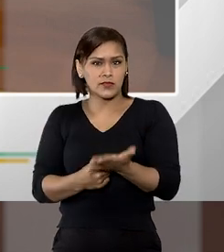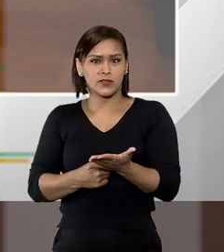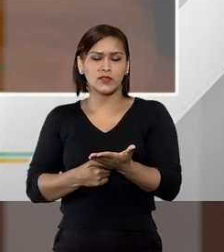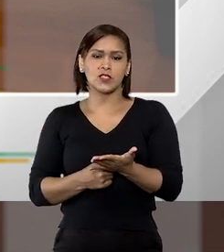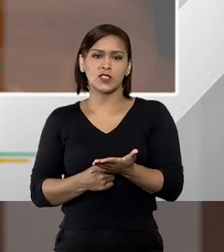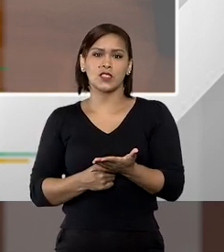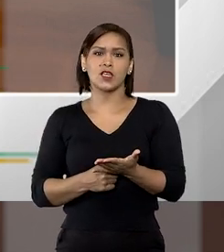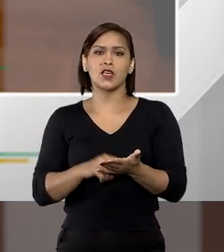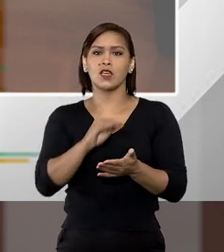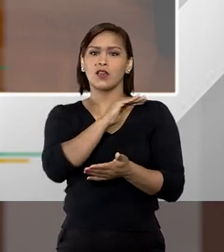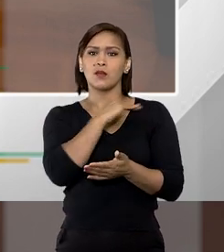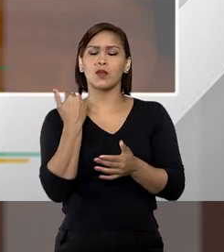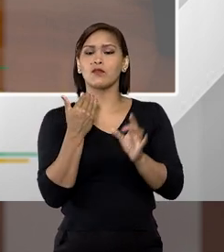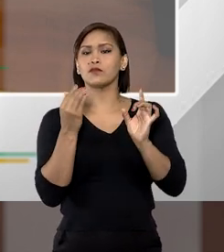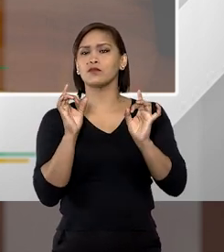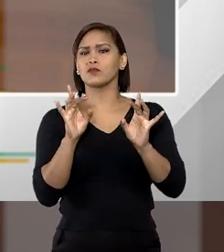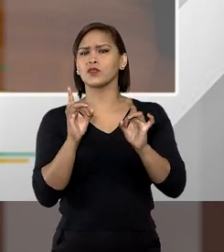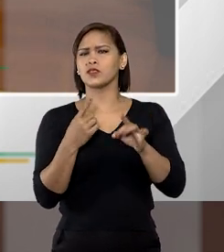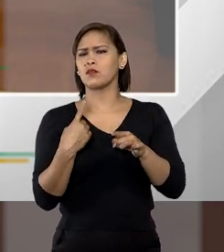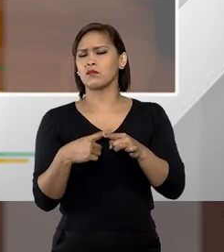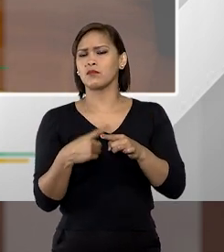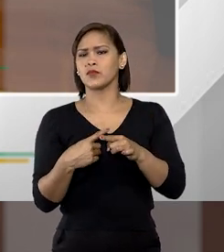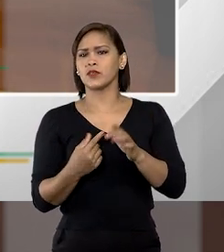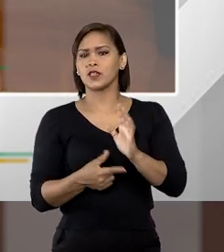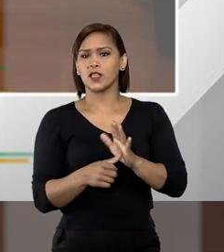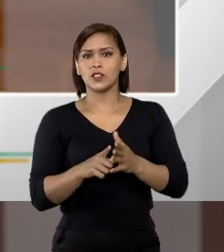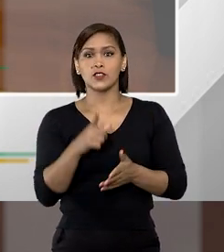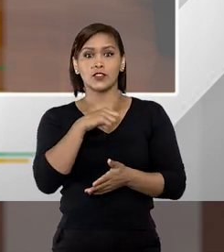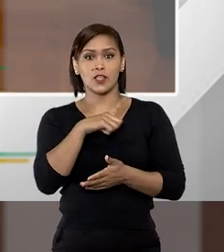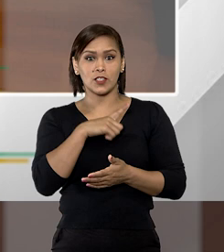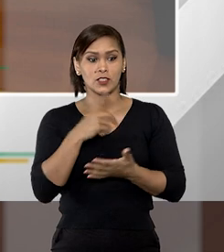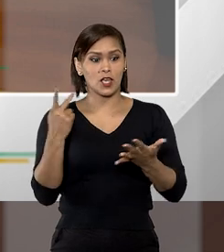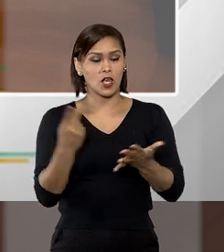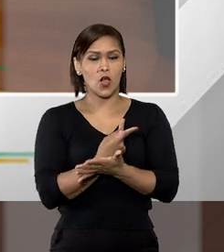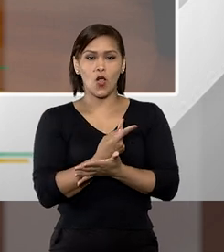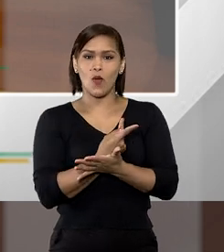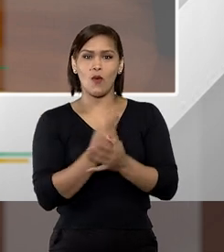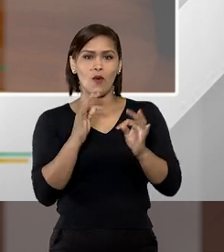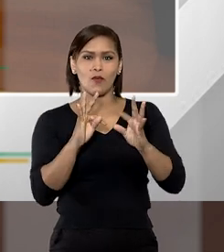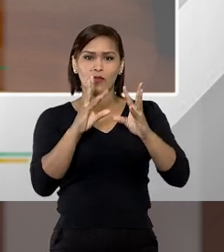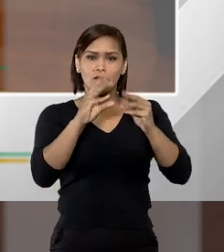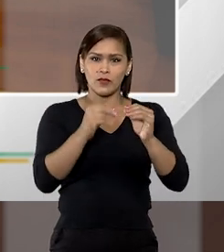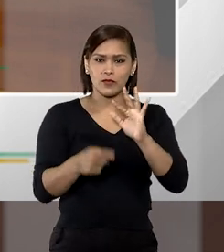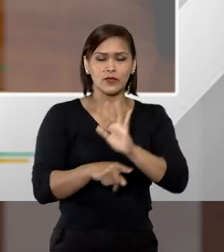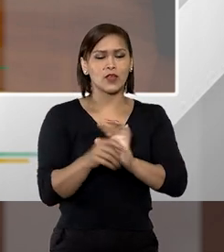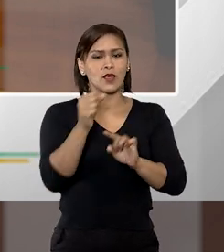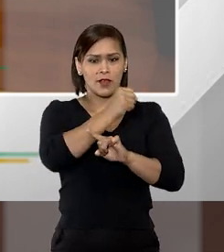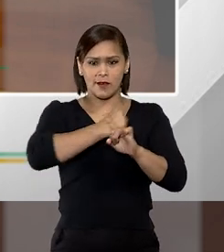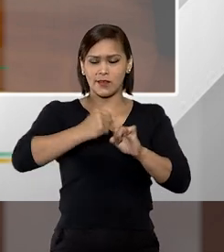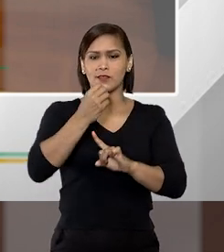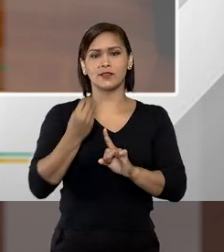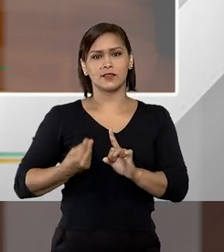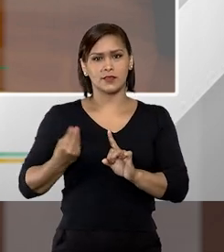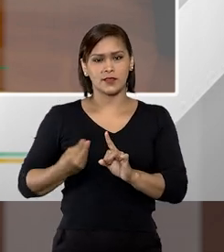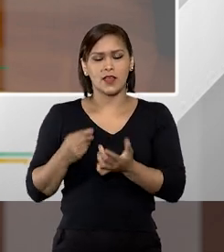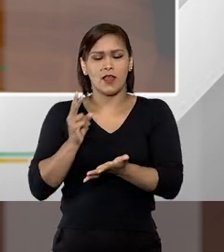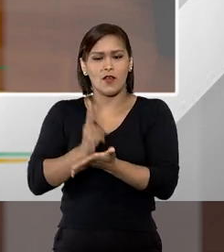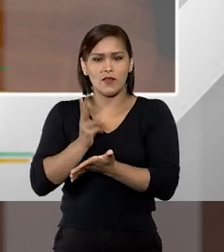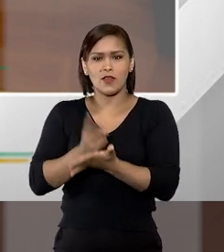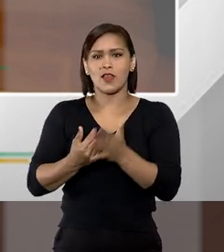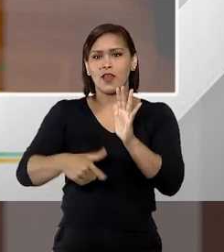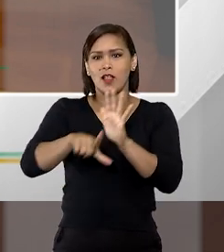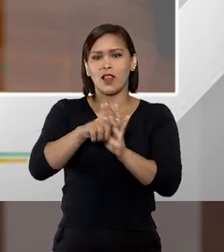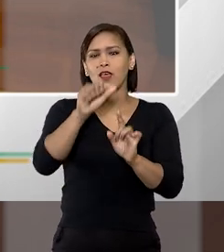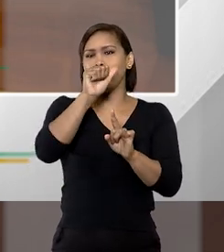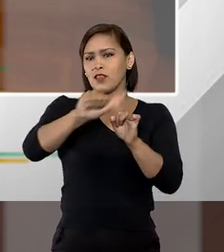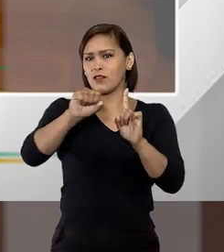que isso era um homicídio privilegiado. Então, nós já tínhamos essa situação toda presente na nossa sociedade e na medida em que vem a lei do